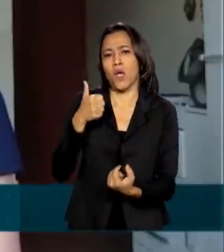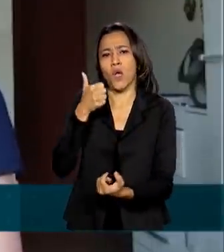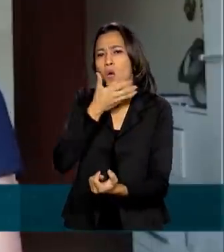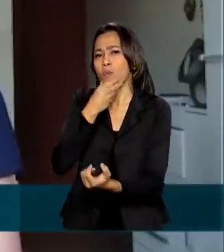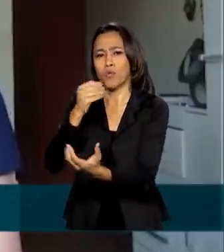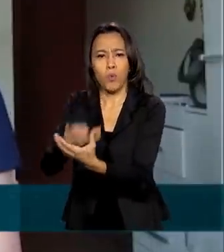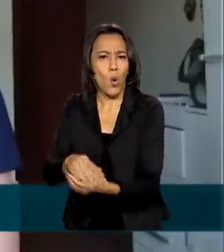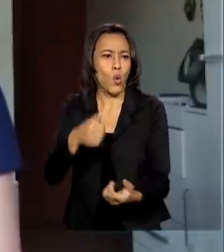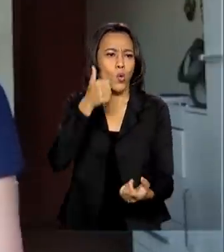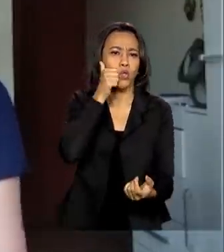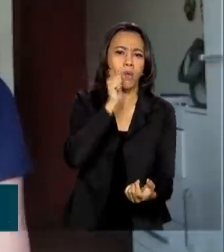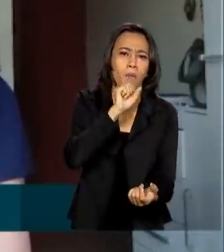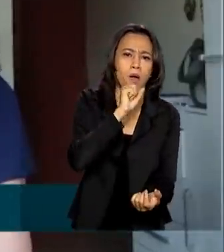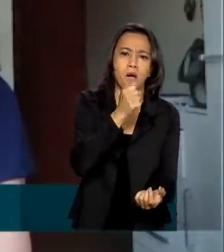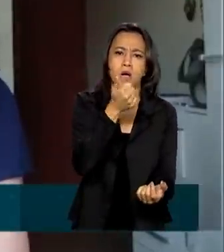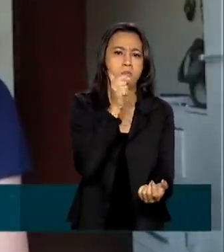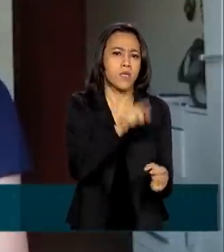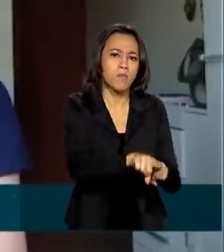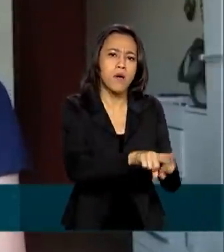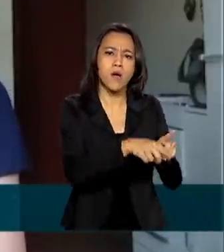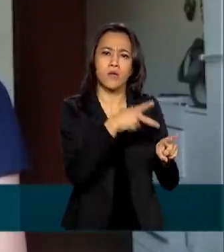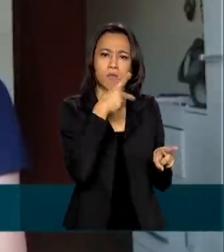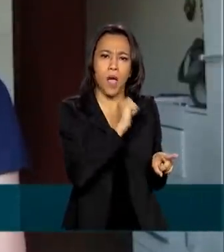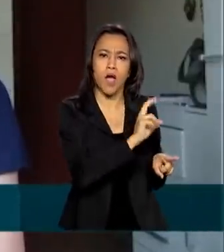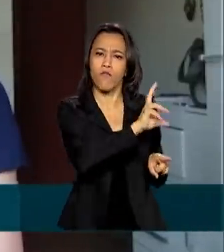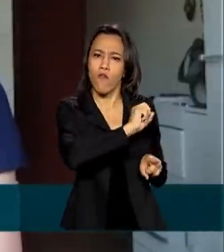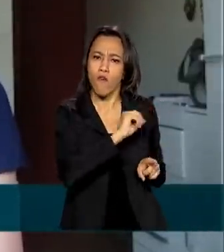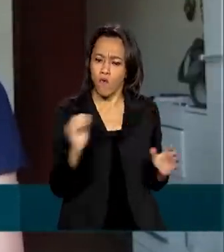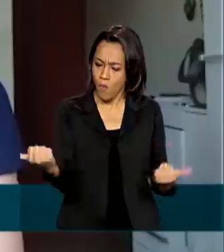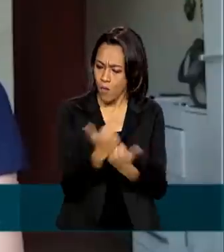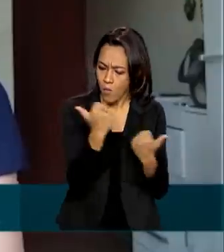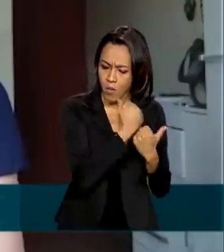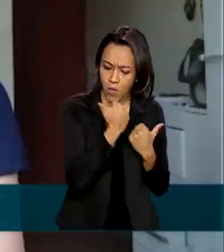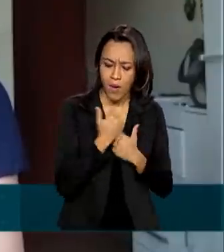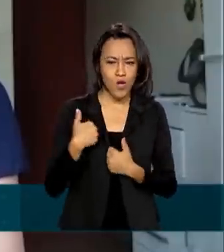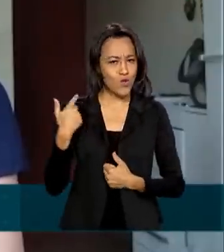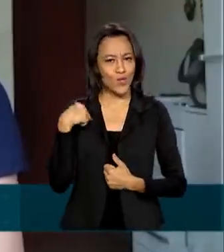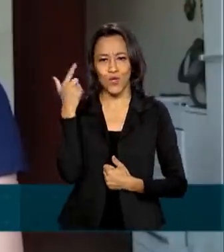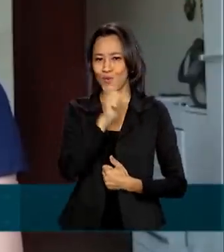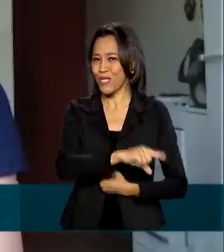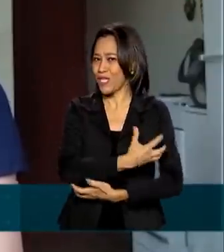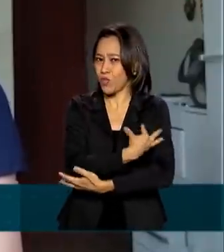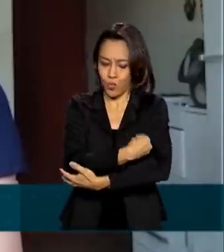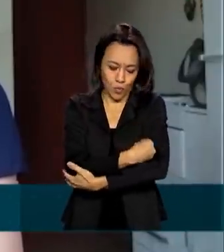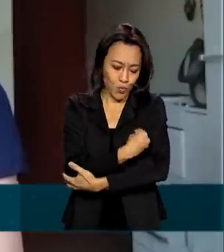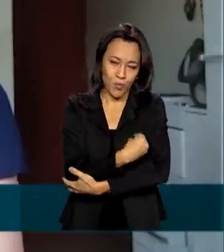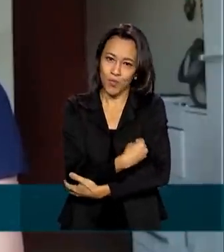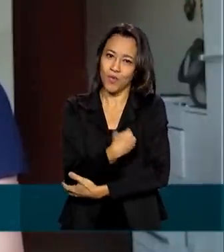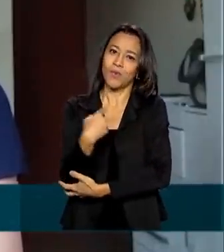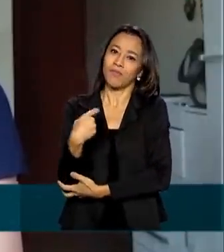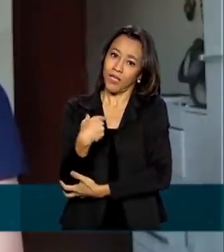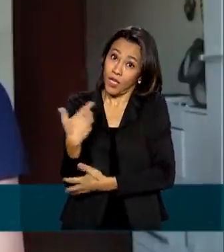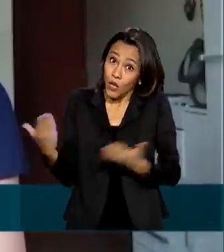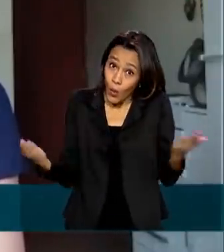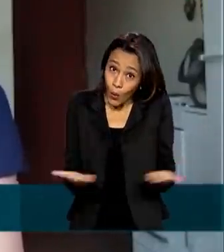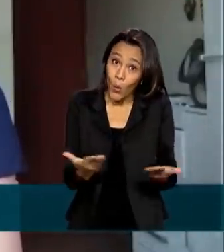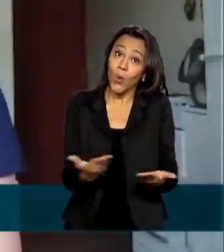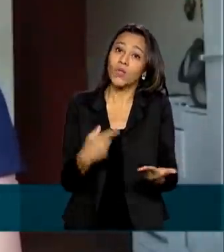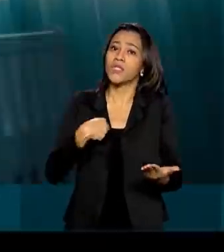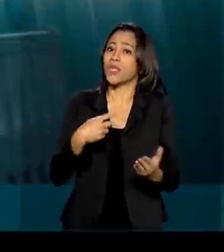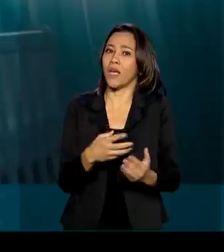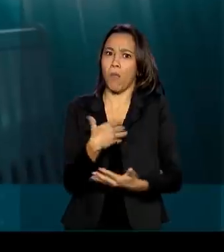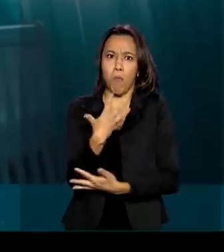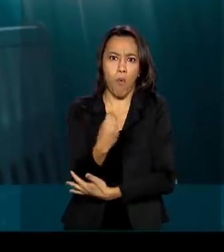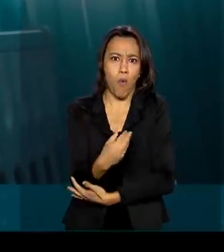sem a minha mãe, sem as minhas irmãs, o meu pai, os meus avós, provavelmente eu não teria conseguido amamentar da maneira que eu amamento hoje, que é em livre